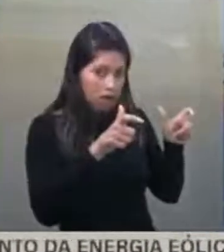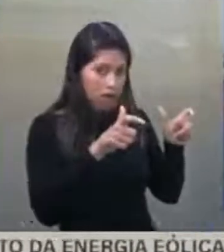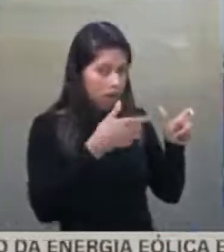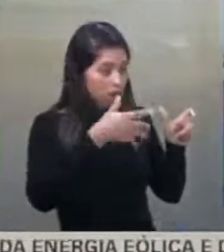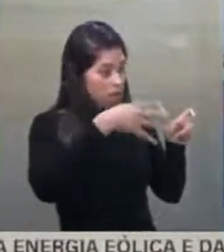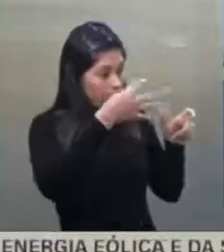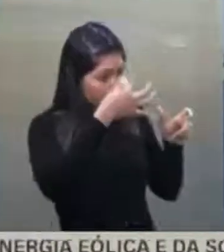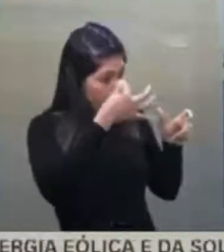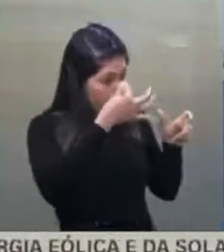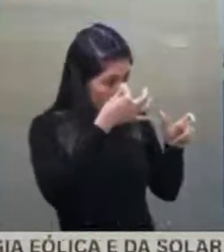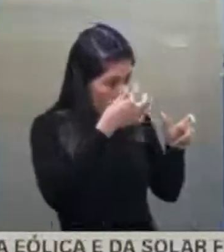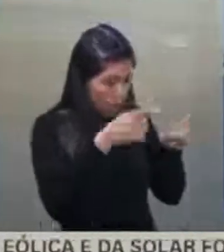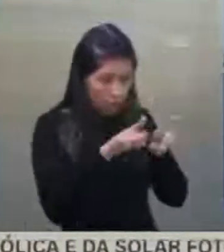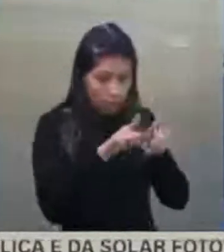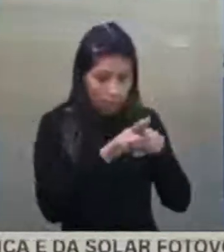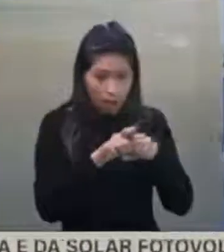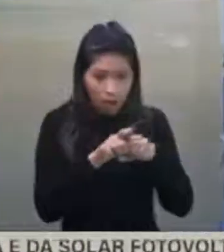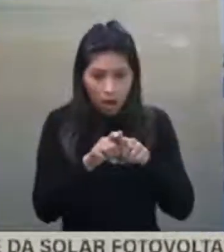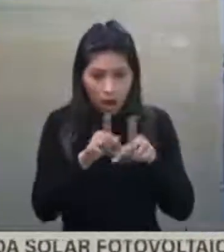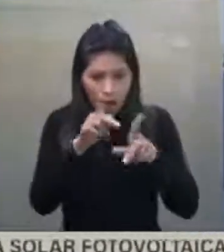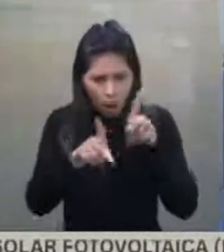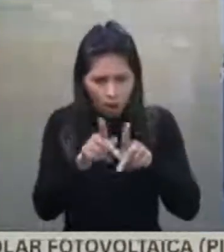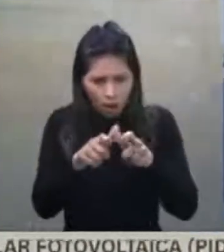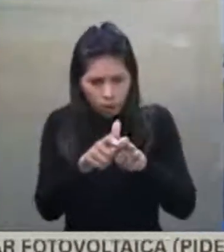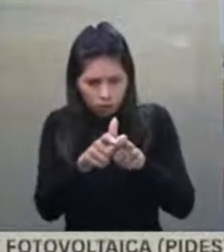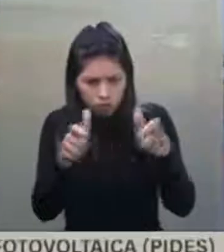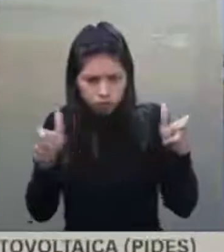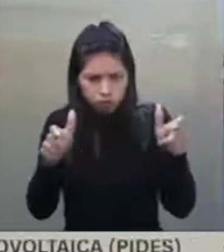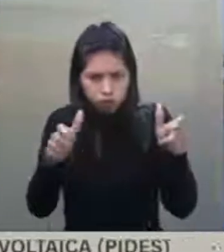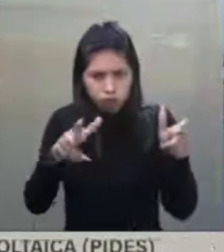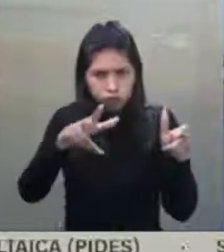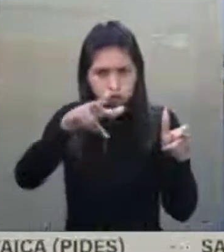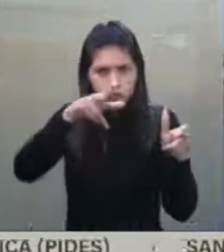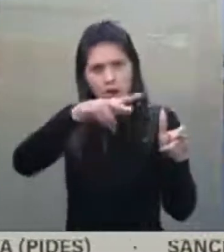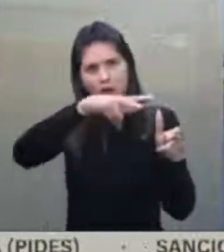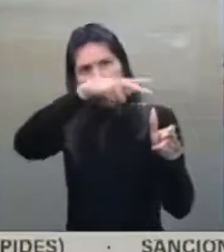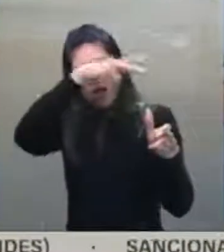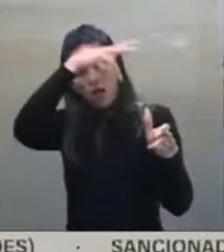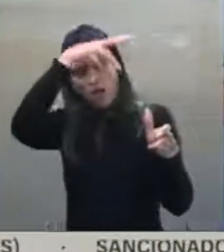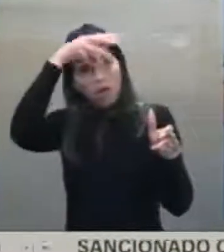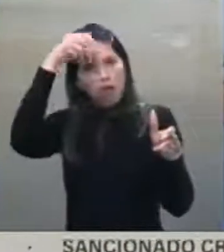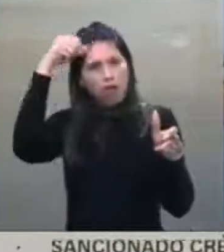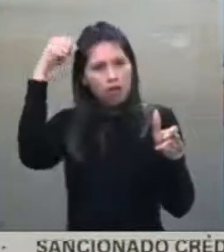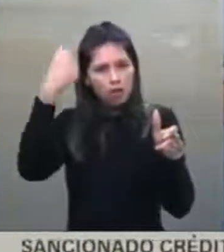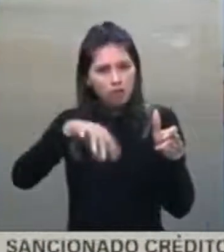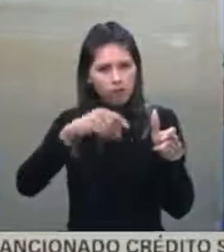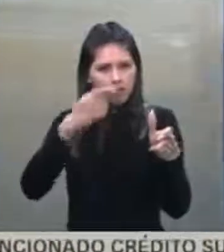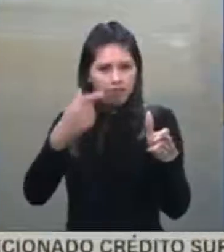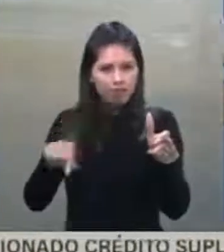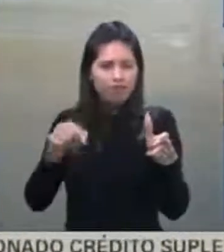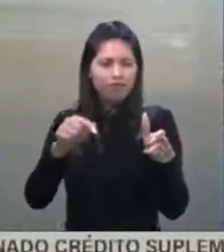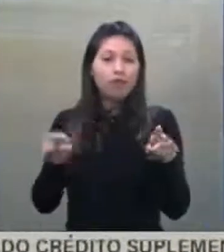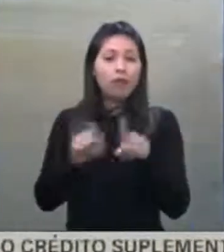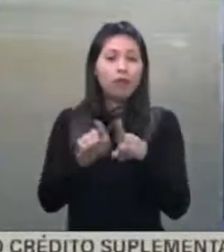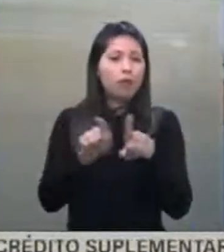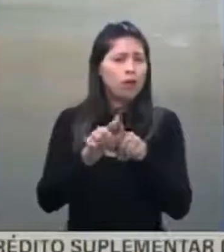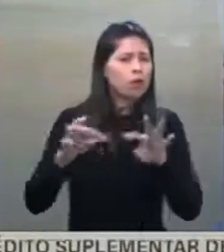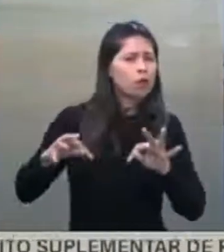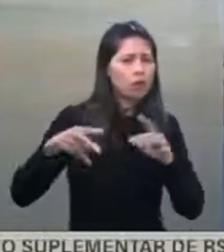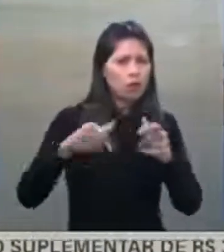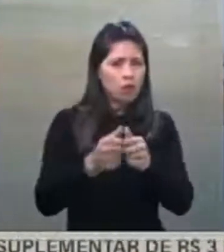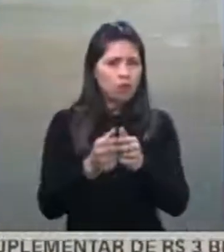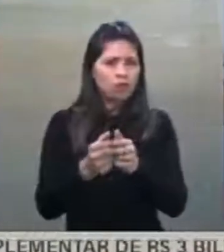Temos aqui uma convivência pacífica entre todos. Recebo a minha